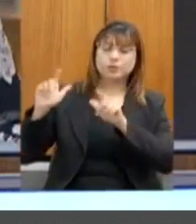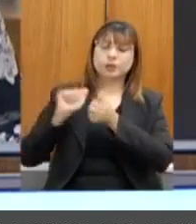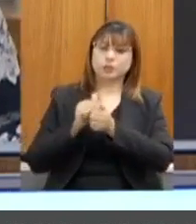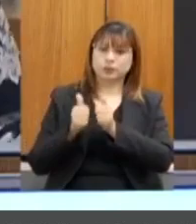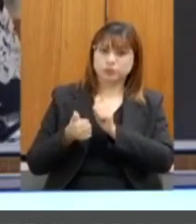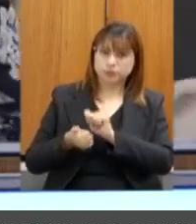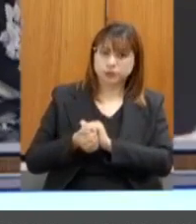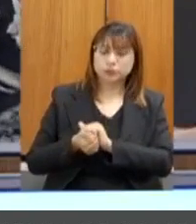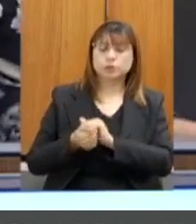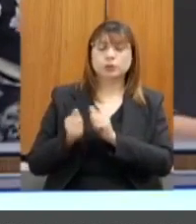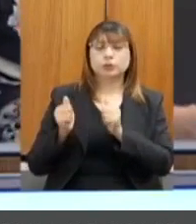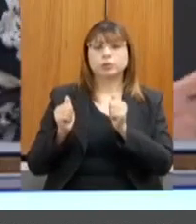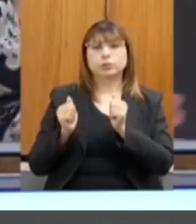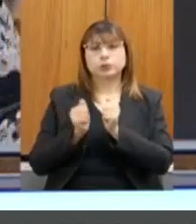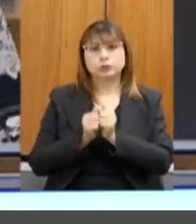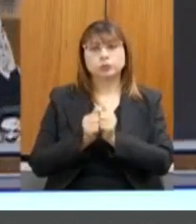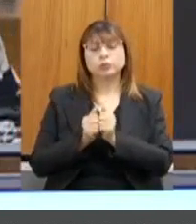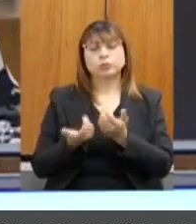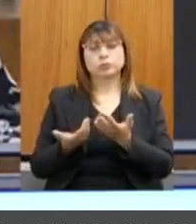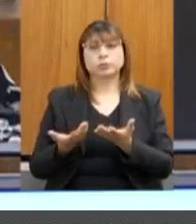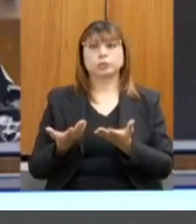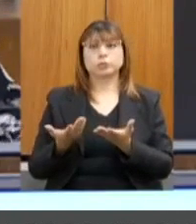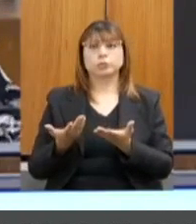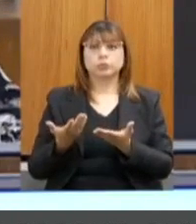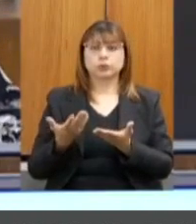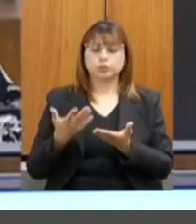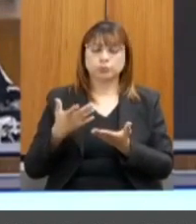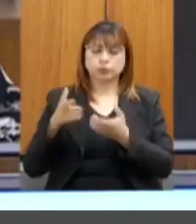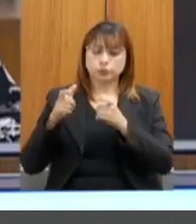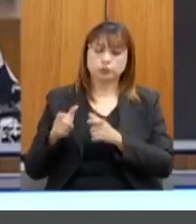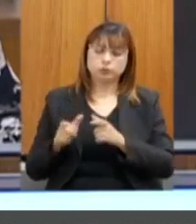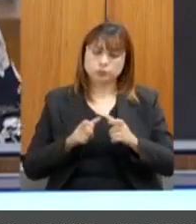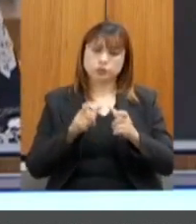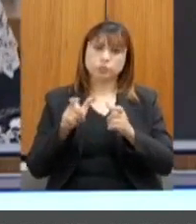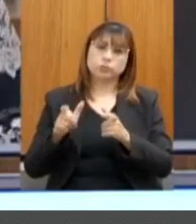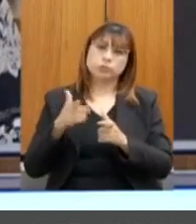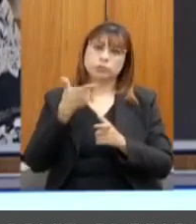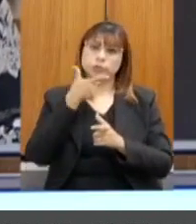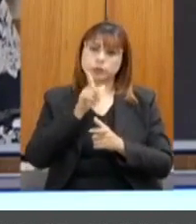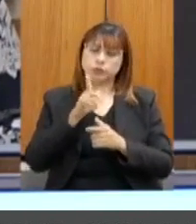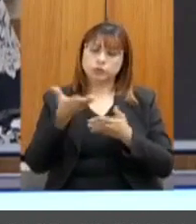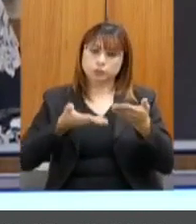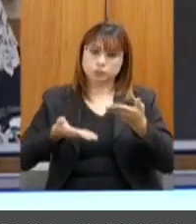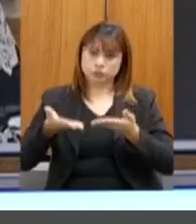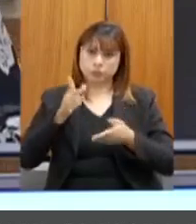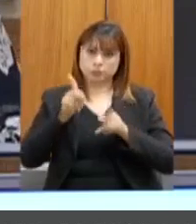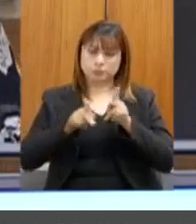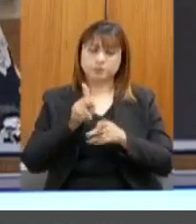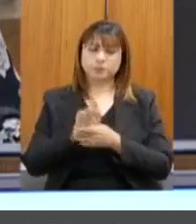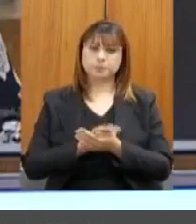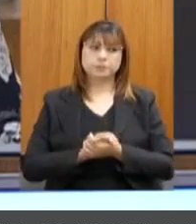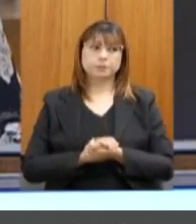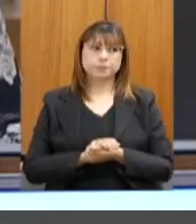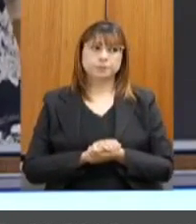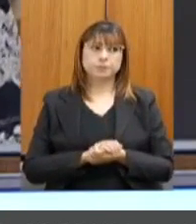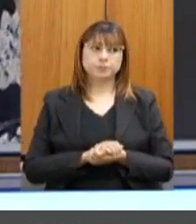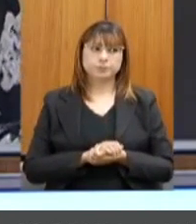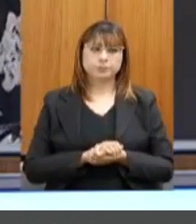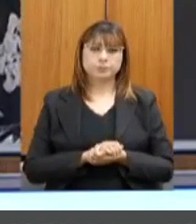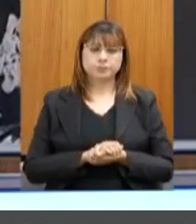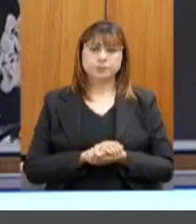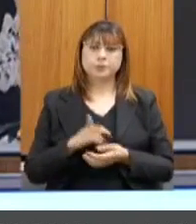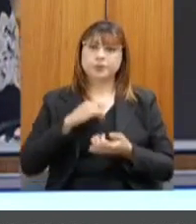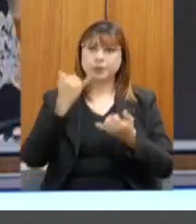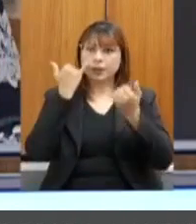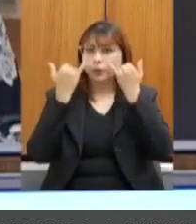atender o público externo de maneira adequada. Por favor. Pode passar? Aqui as informações,